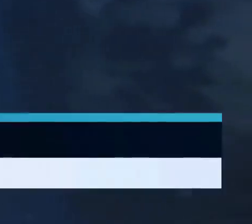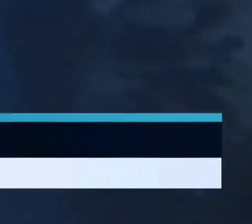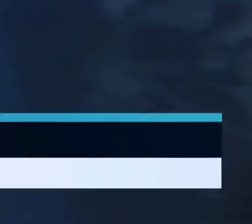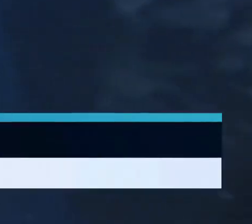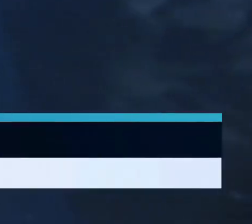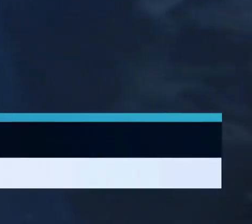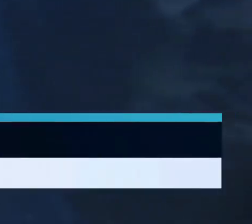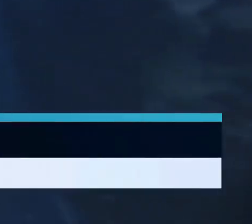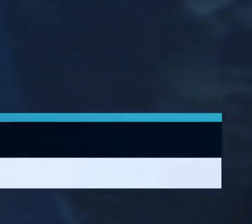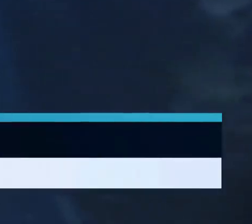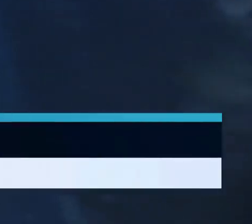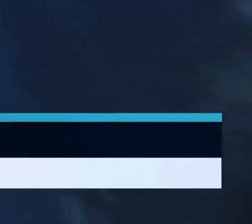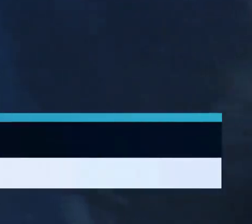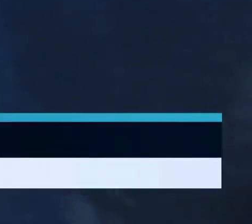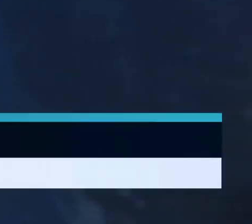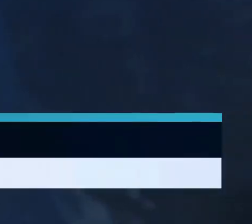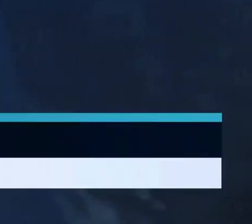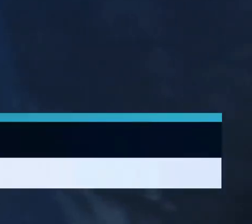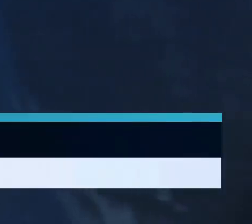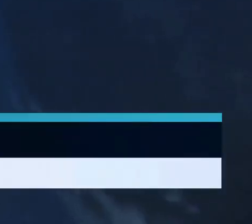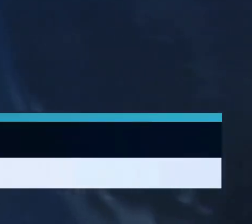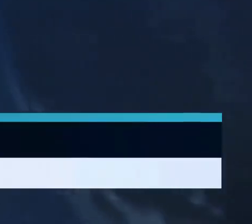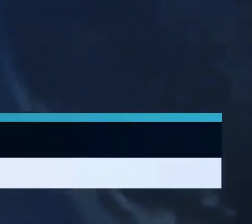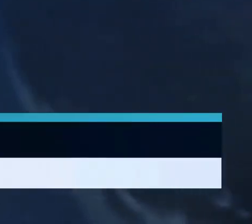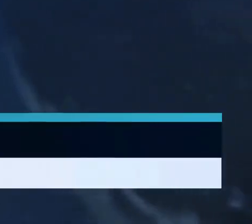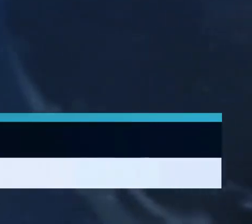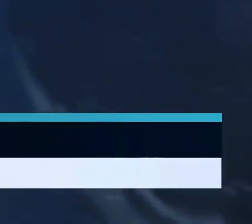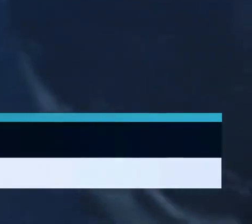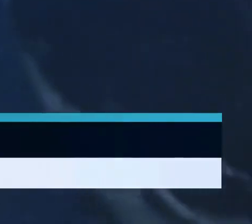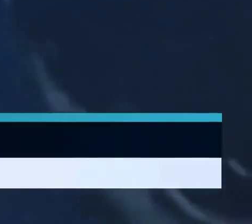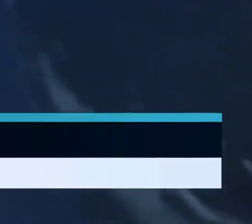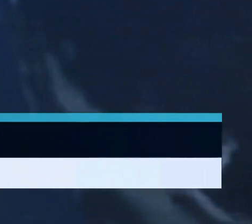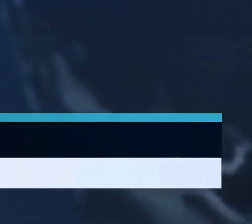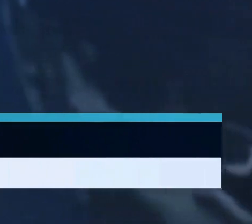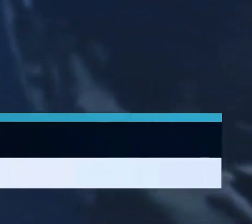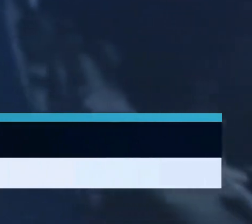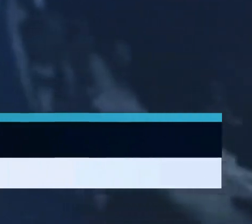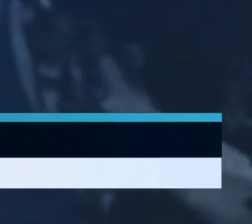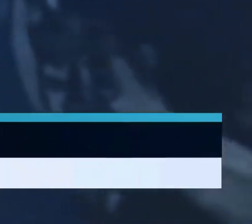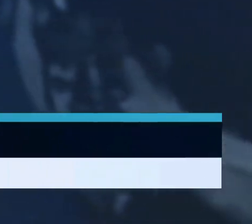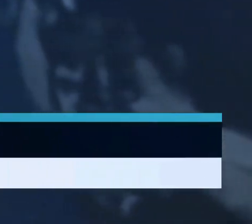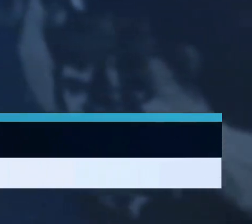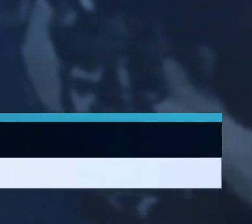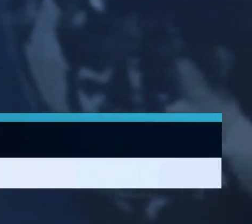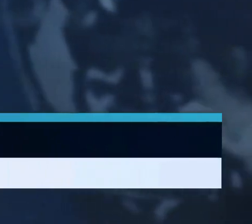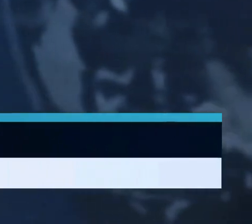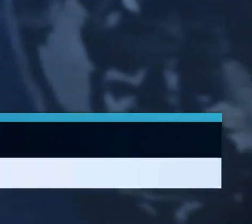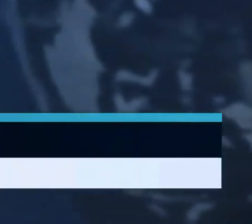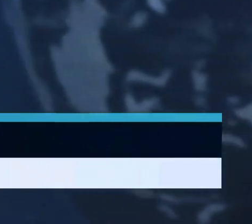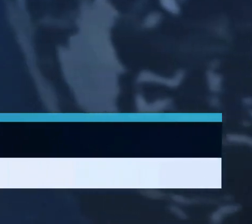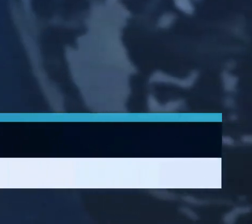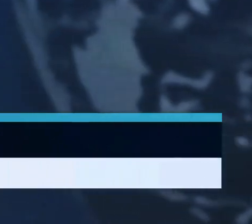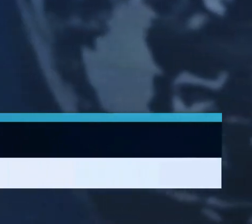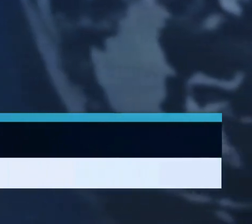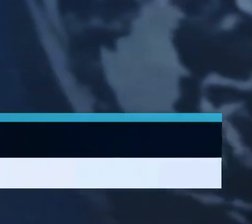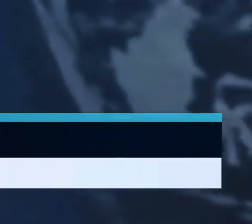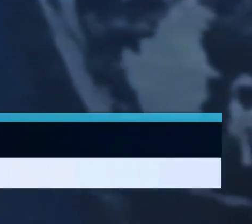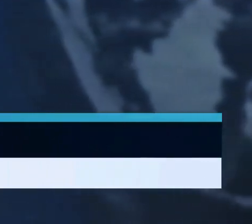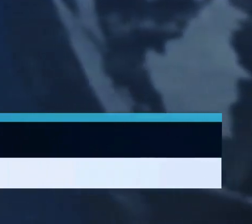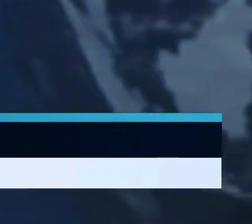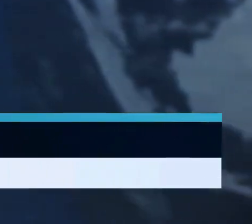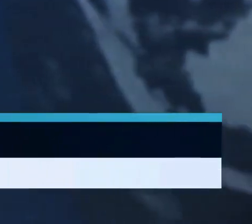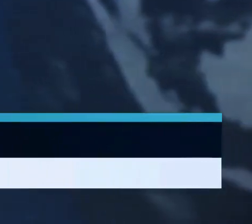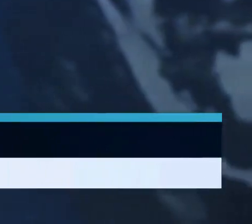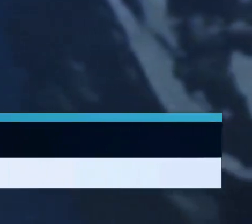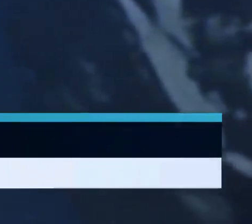A presidente do Supremo Tribunal Federal, ministra Rosa Weber, agendou para a próxima quarta-feira o julgamento de uma série de ações ligadas